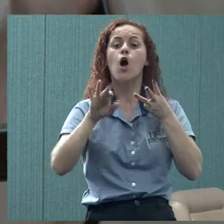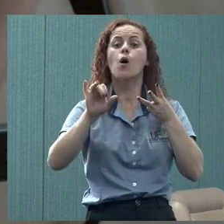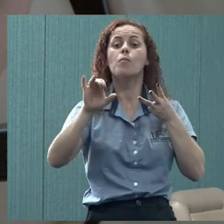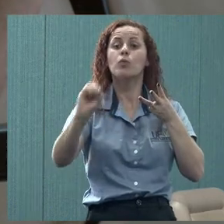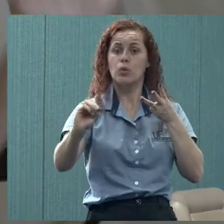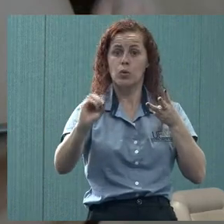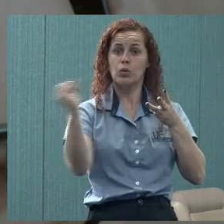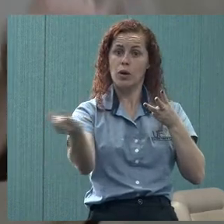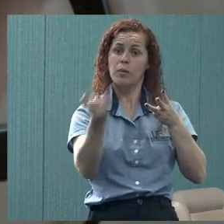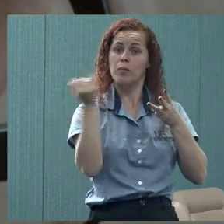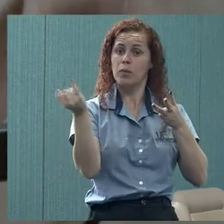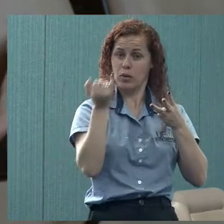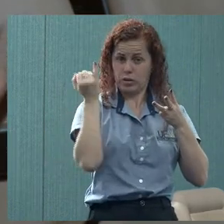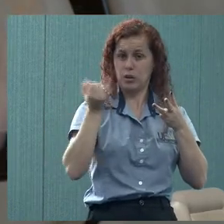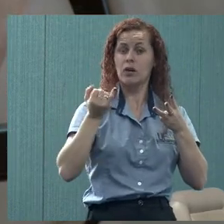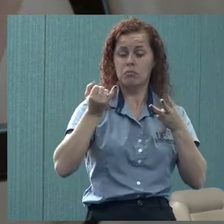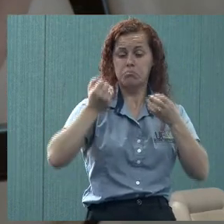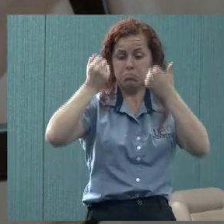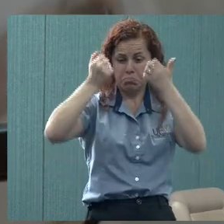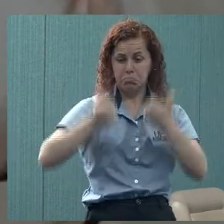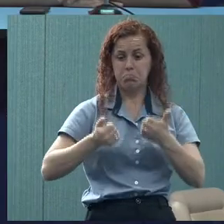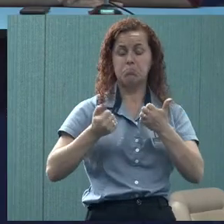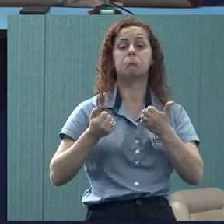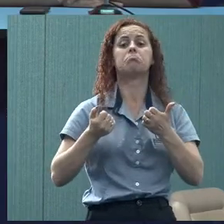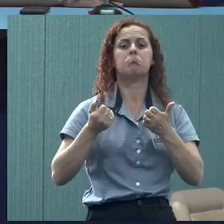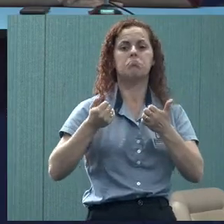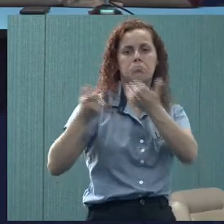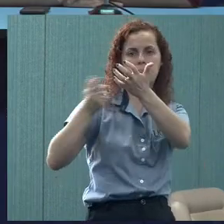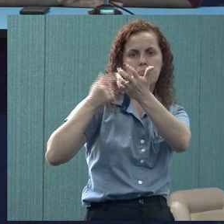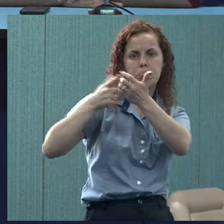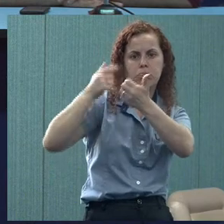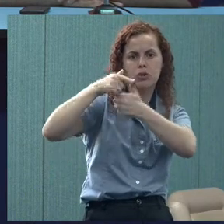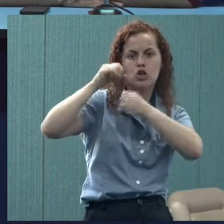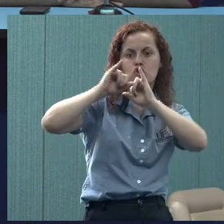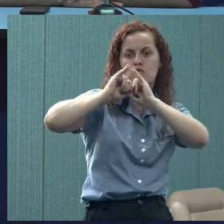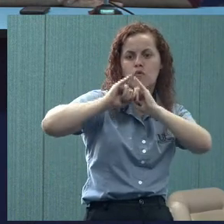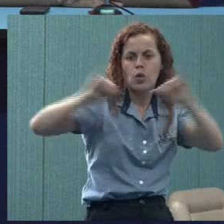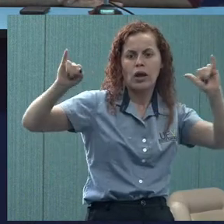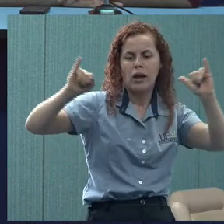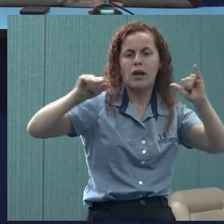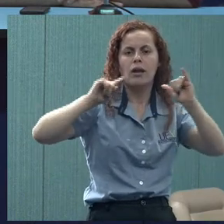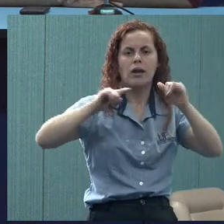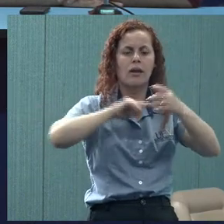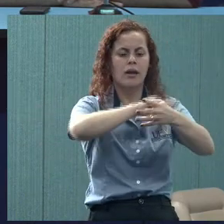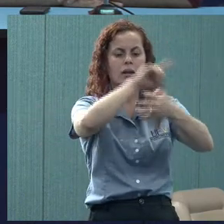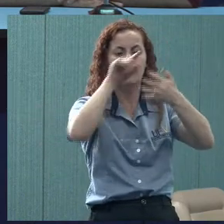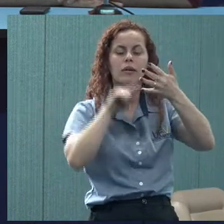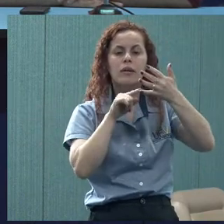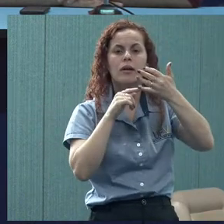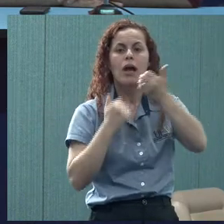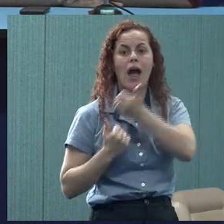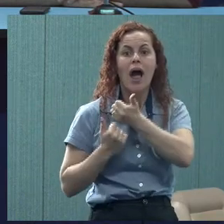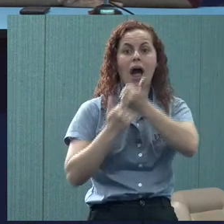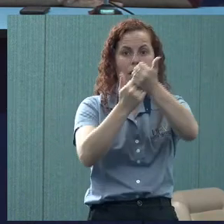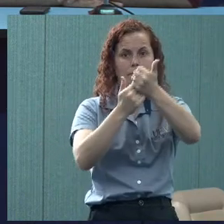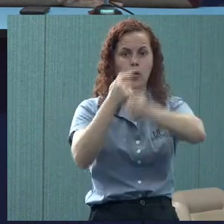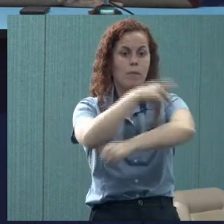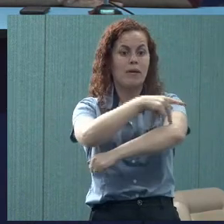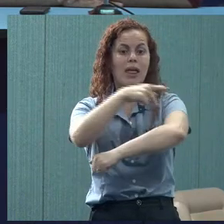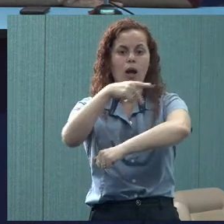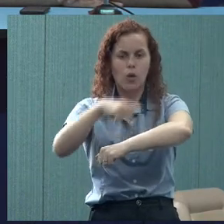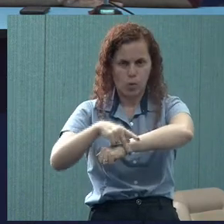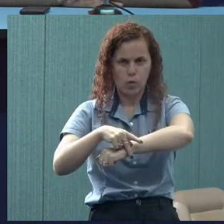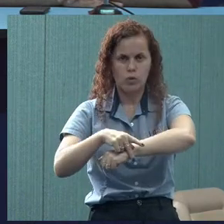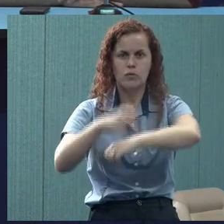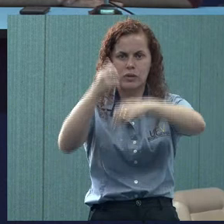achei muito importante as questões que você trouxe. Acho muito importante divulgar isso. E naquele tópico do apoio pedagógico que você falou,